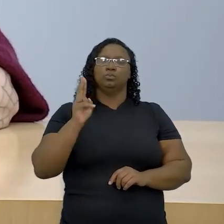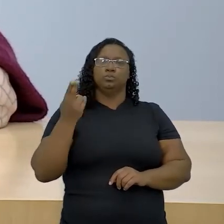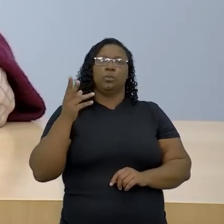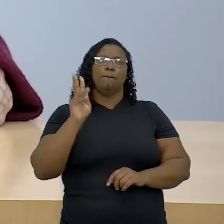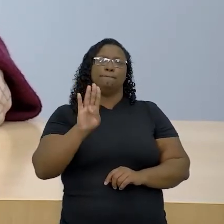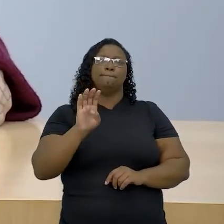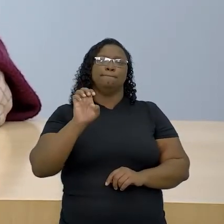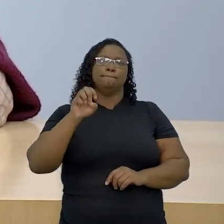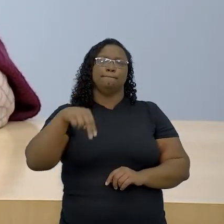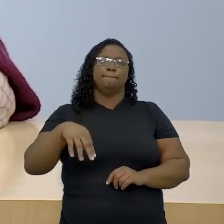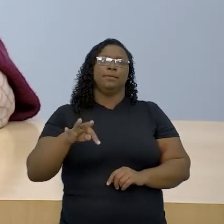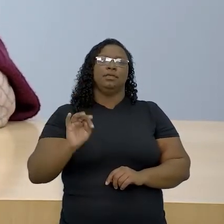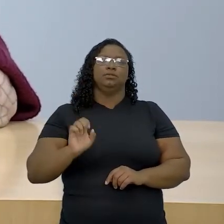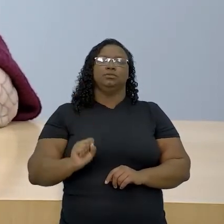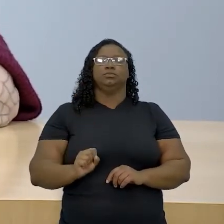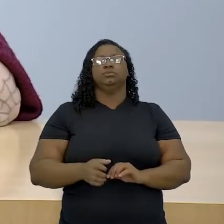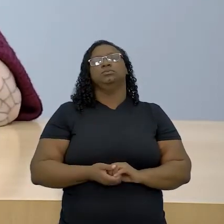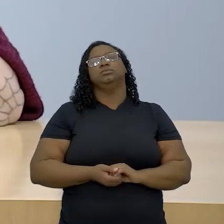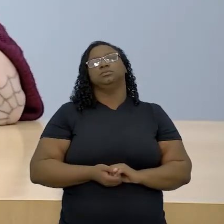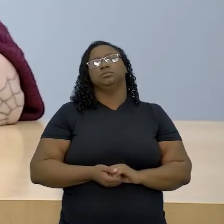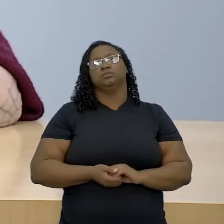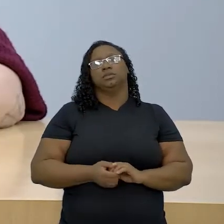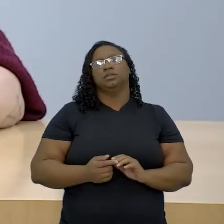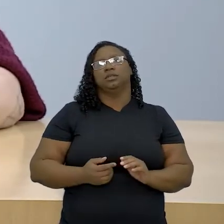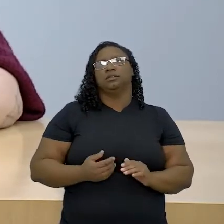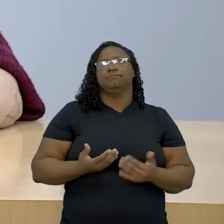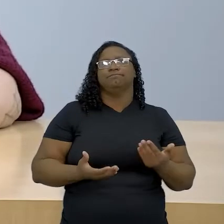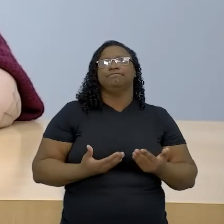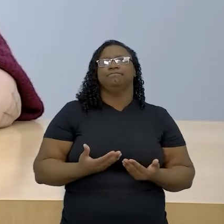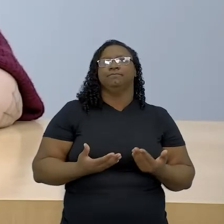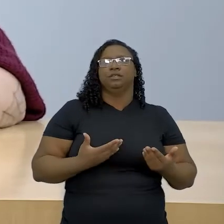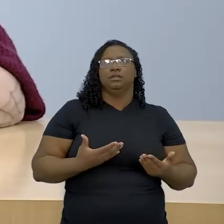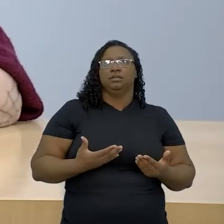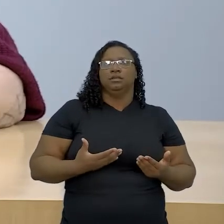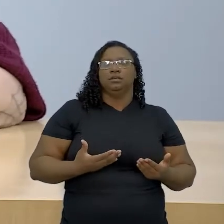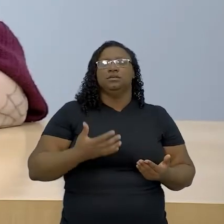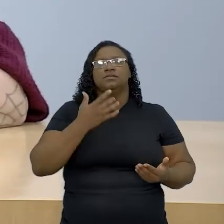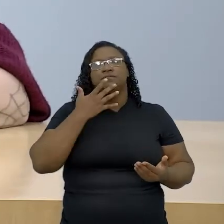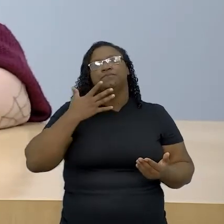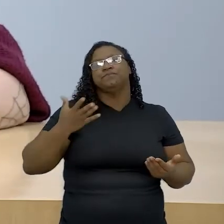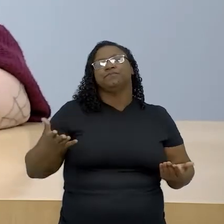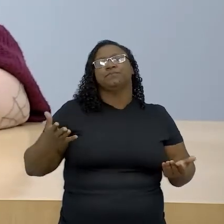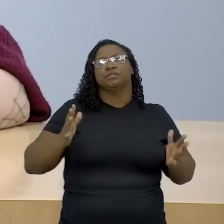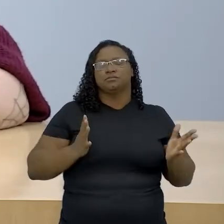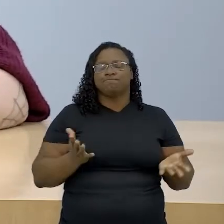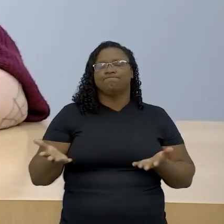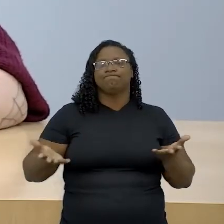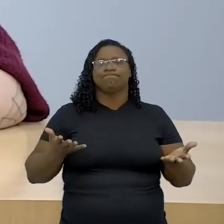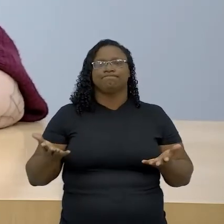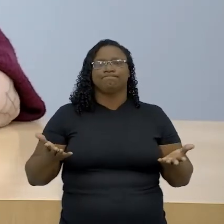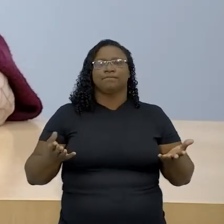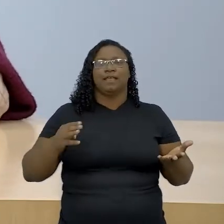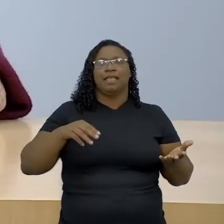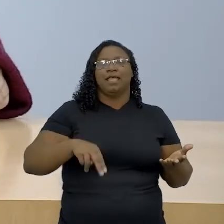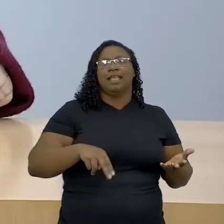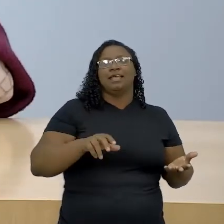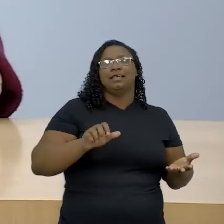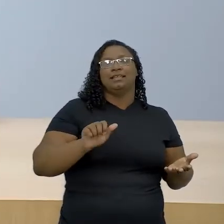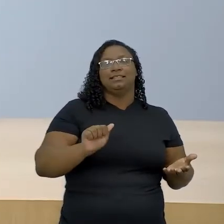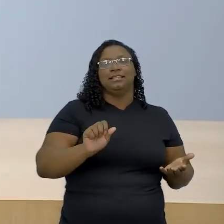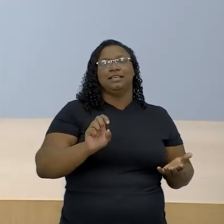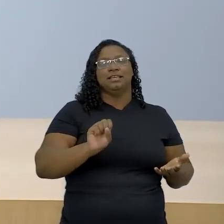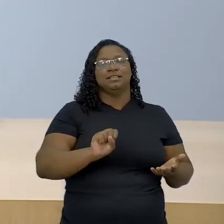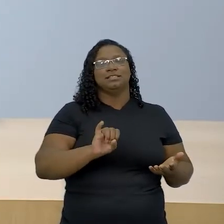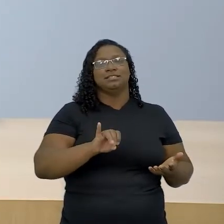necropolítica, digamos assim, um exemplo muito relevante, o holocausto nazista. Está certo?